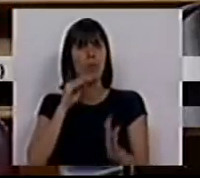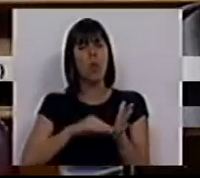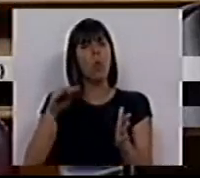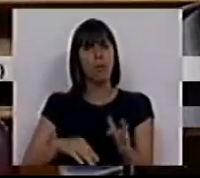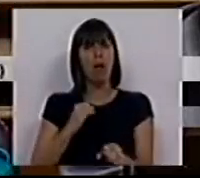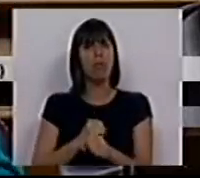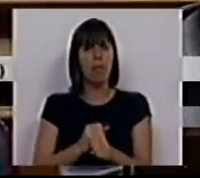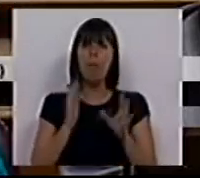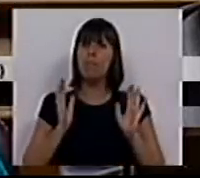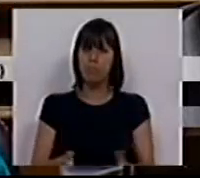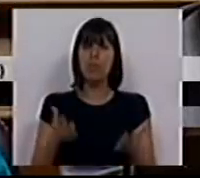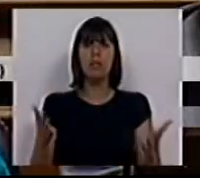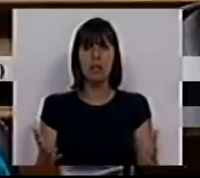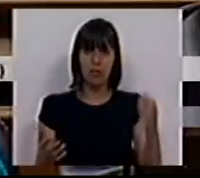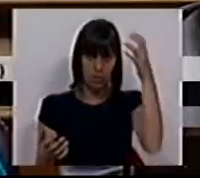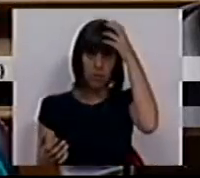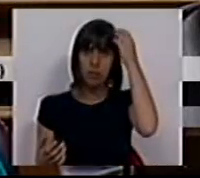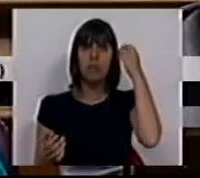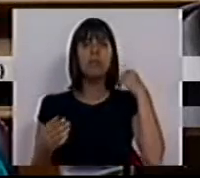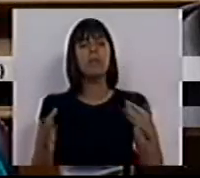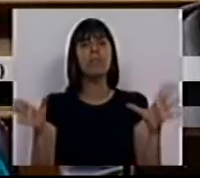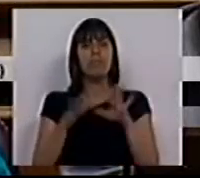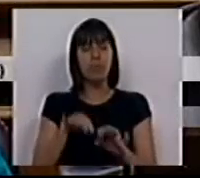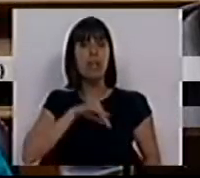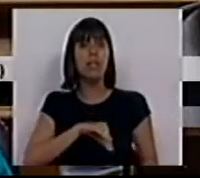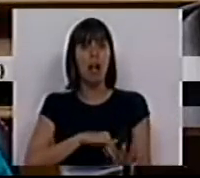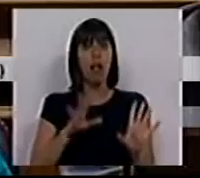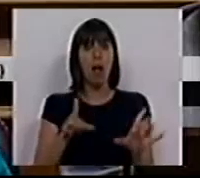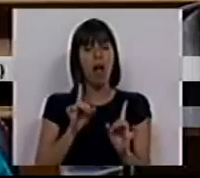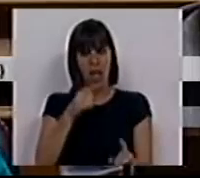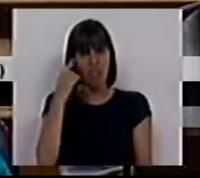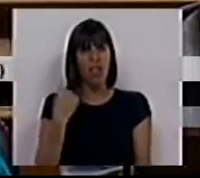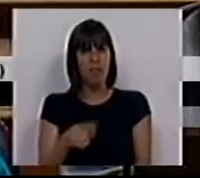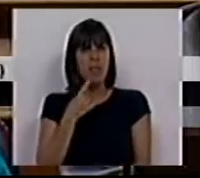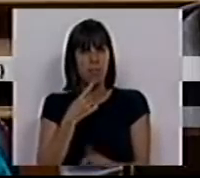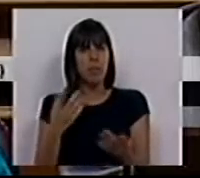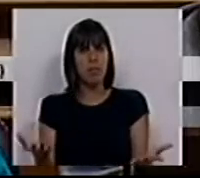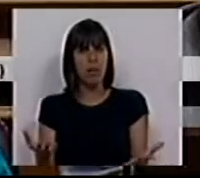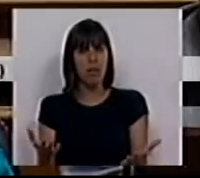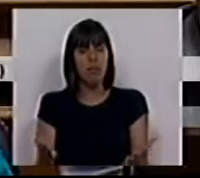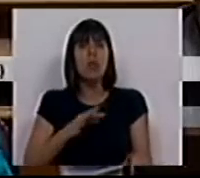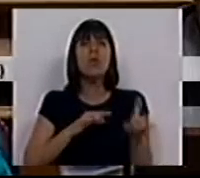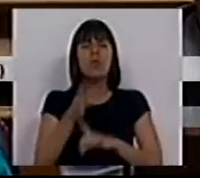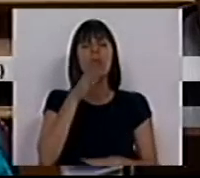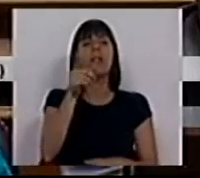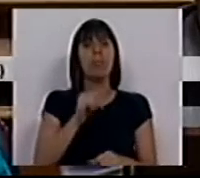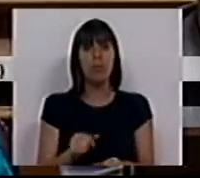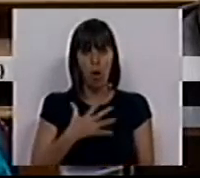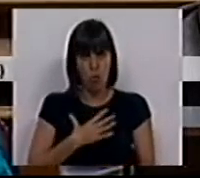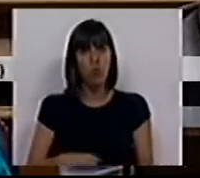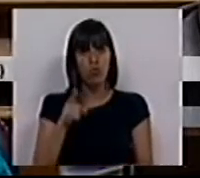contrato de trabalho e tem de corresponder de salário. Será assim tão difícil de entender? O Sr. Deputado